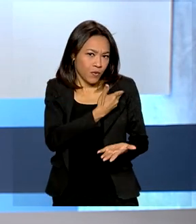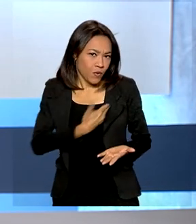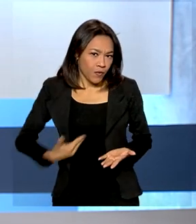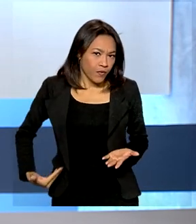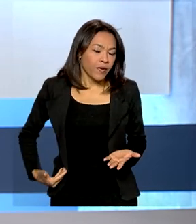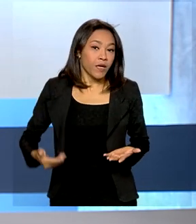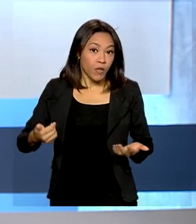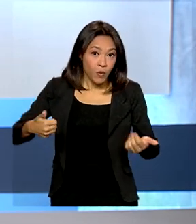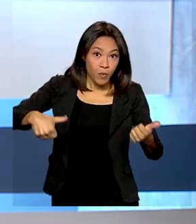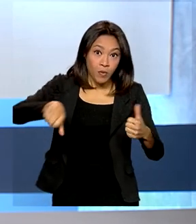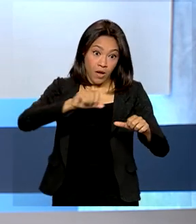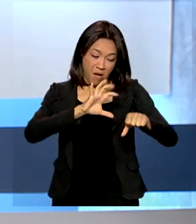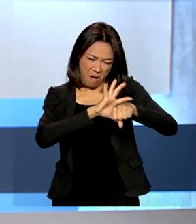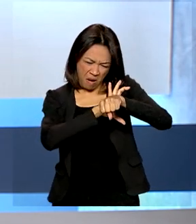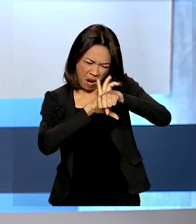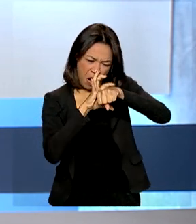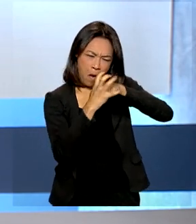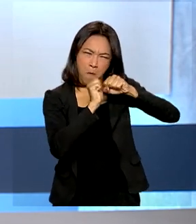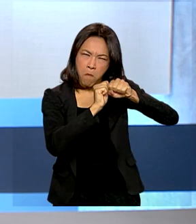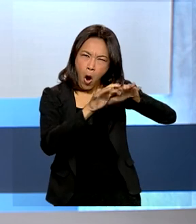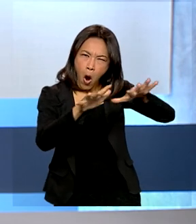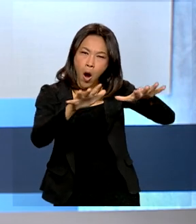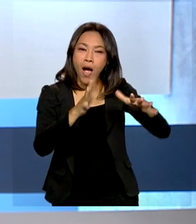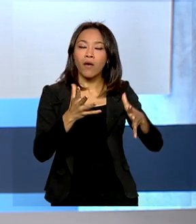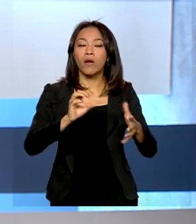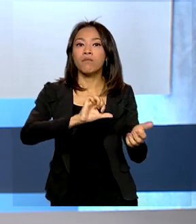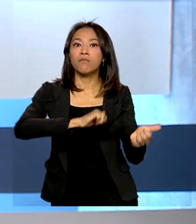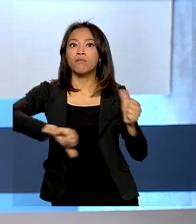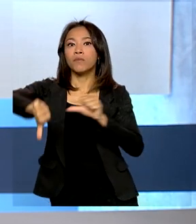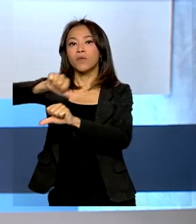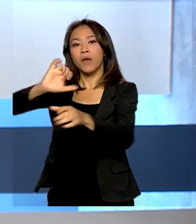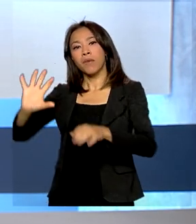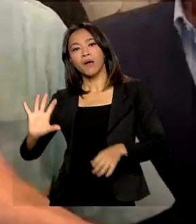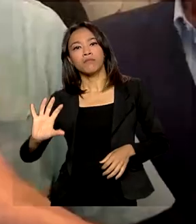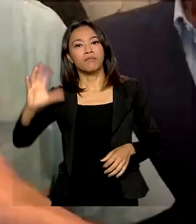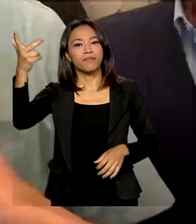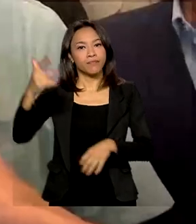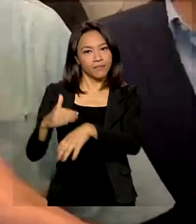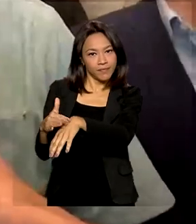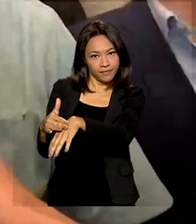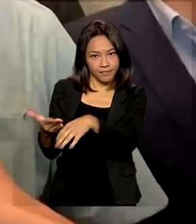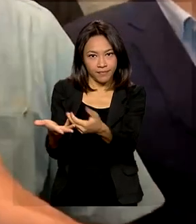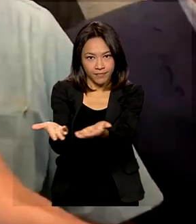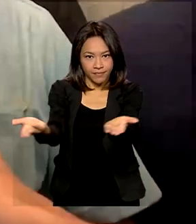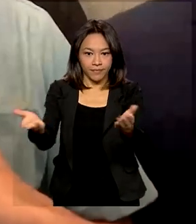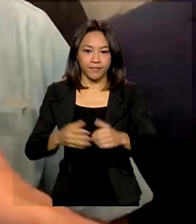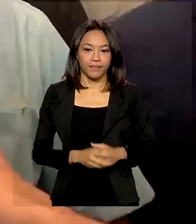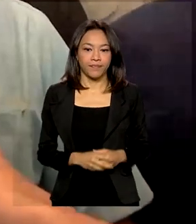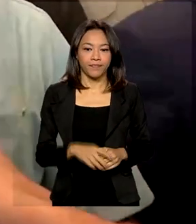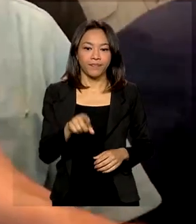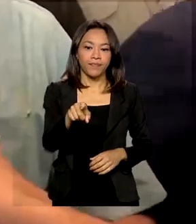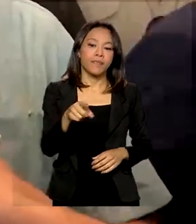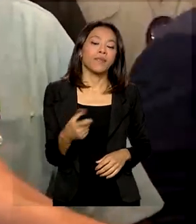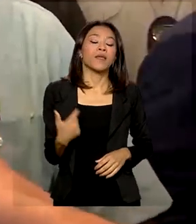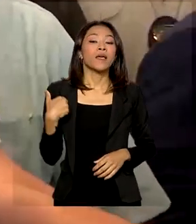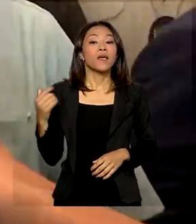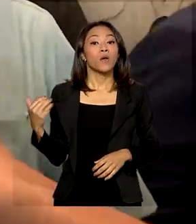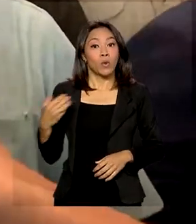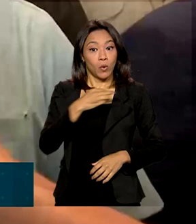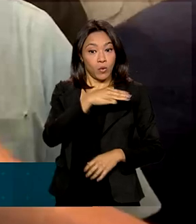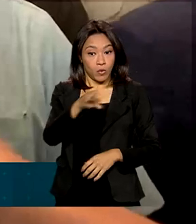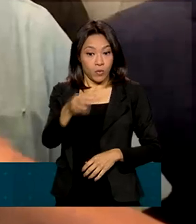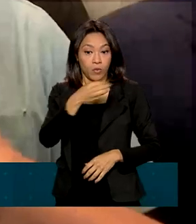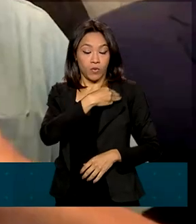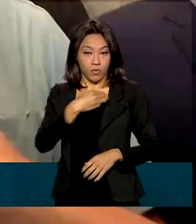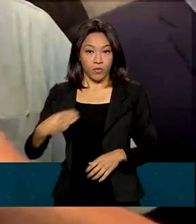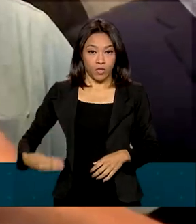alterar o estado de pandemia para endemia de Covid-19. A tendência do Queiroga, né, que ele que é autorizado